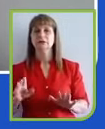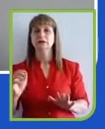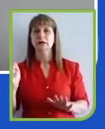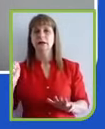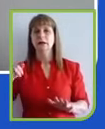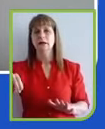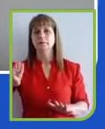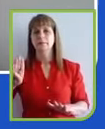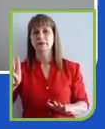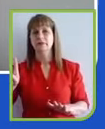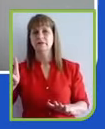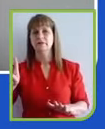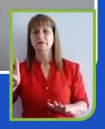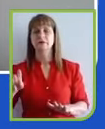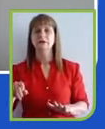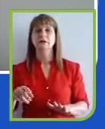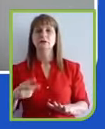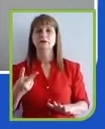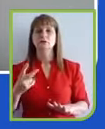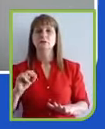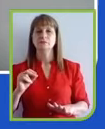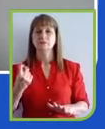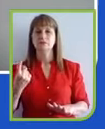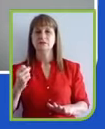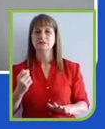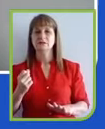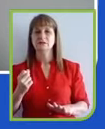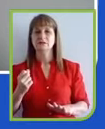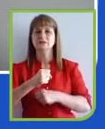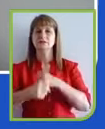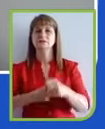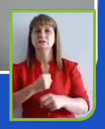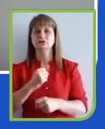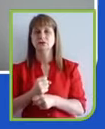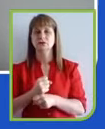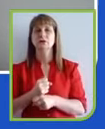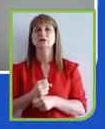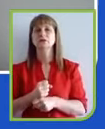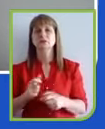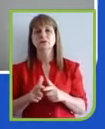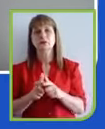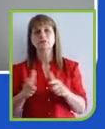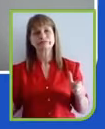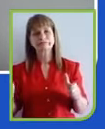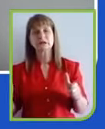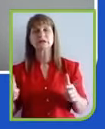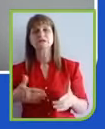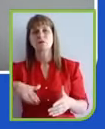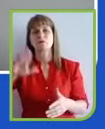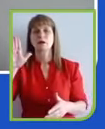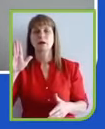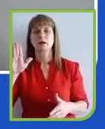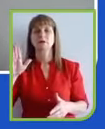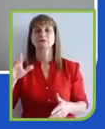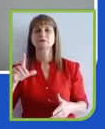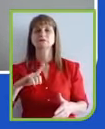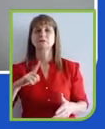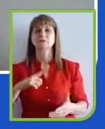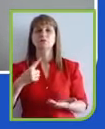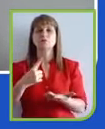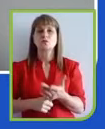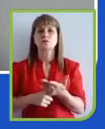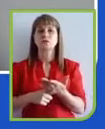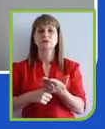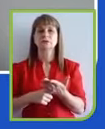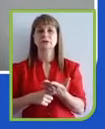mas esse ano, com todos os episódios, todas as movimentações, se intensificou muito. A gente fez um compromisso público reconhecendo as